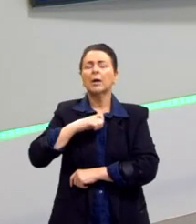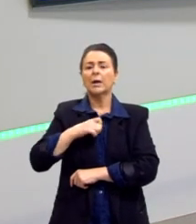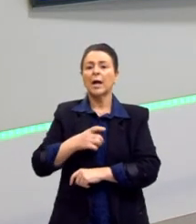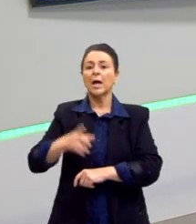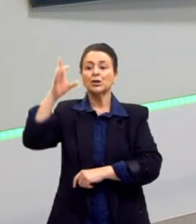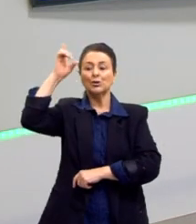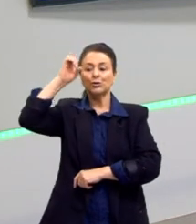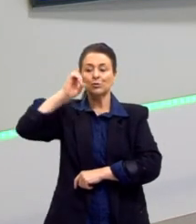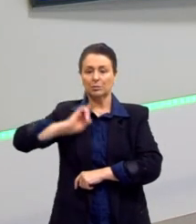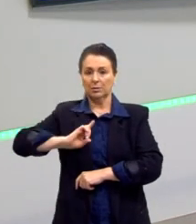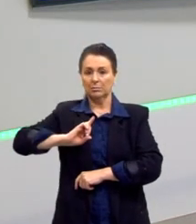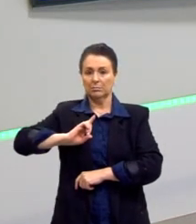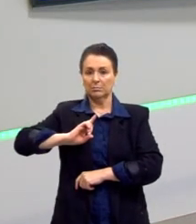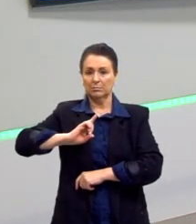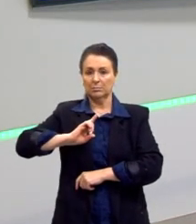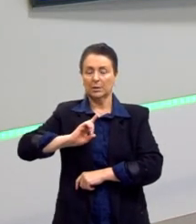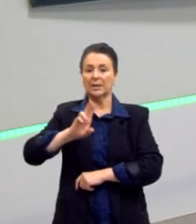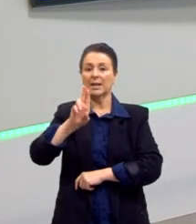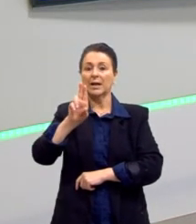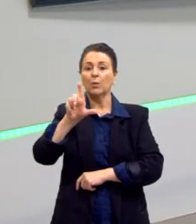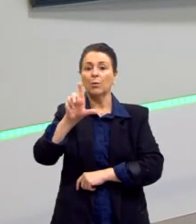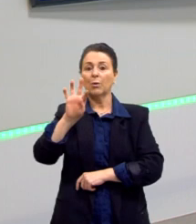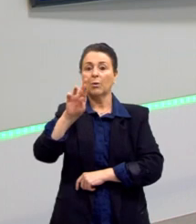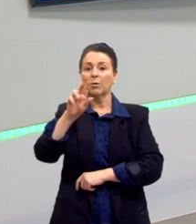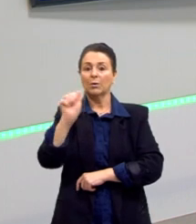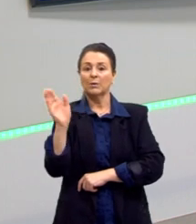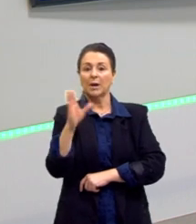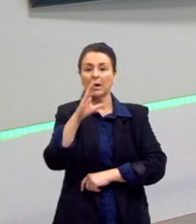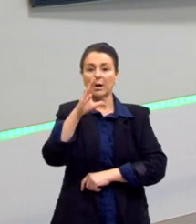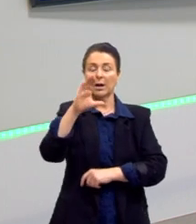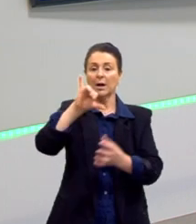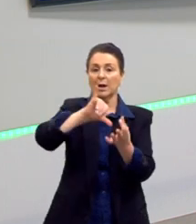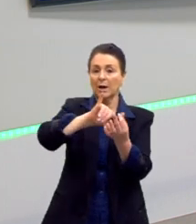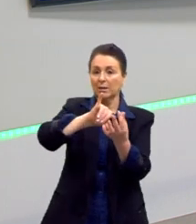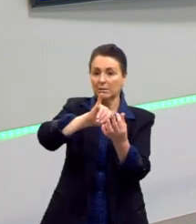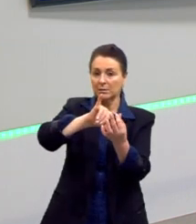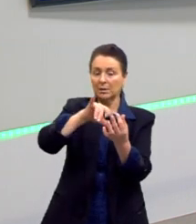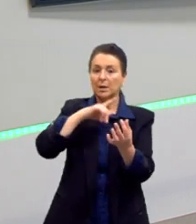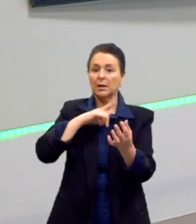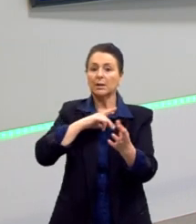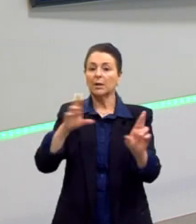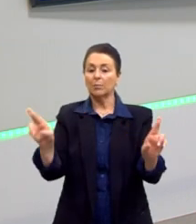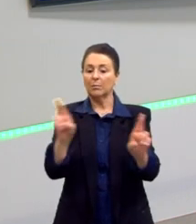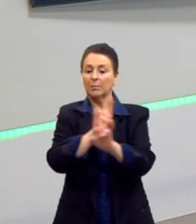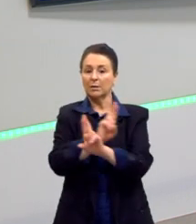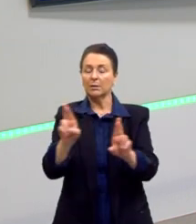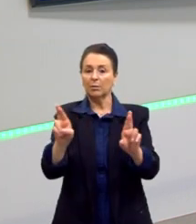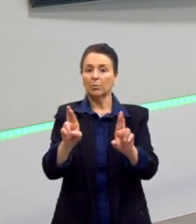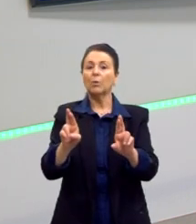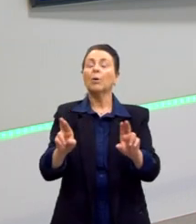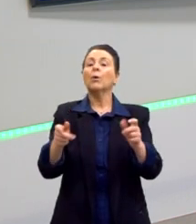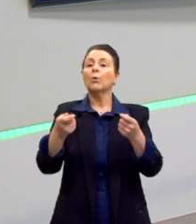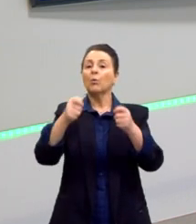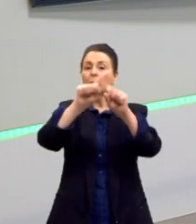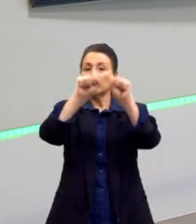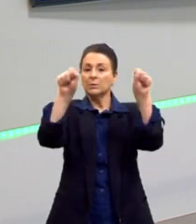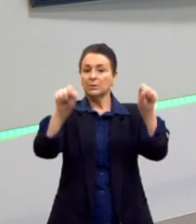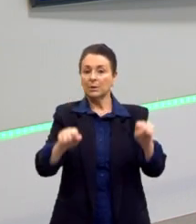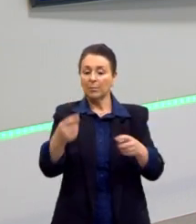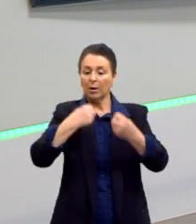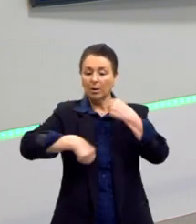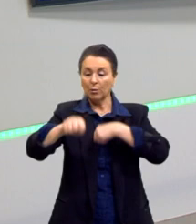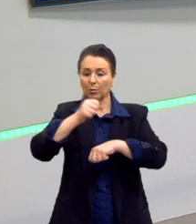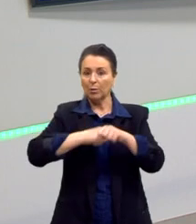e é um regime ultracapitalista. O nazifascismo tem relação, sim, com o sistema econômico capitalista.